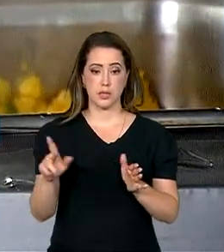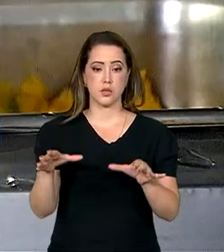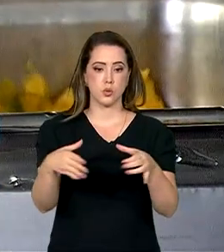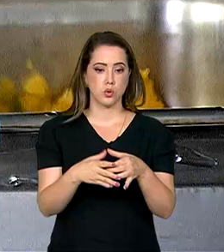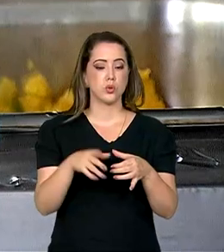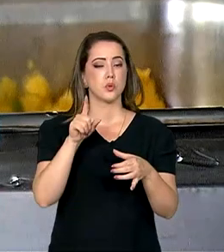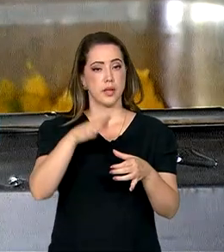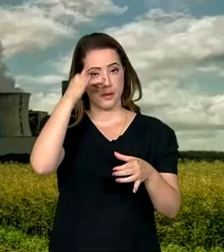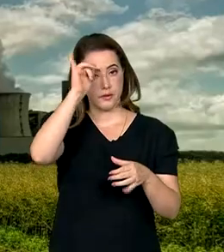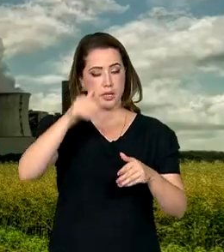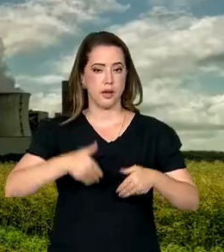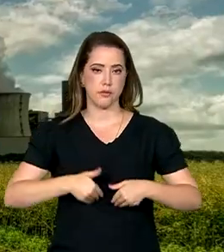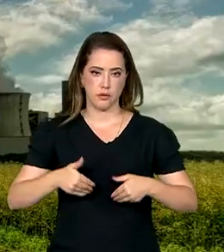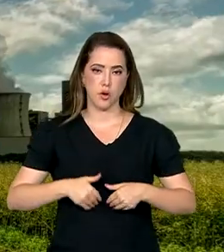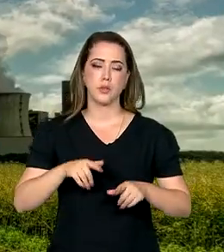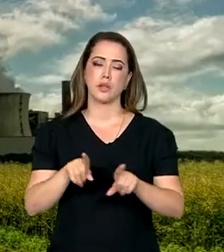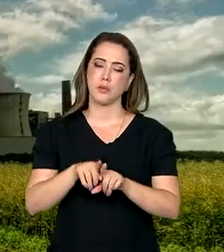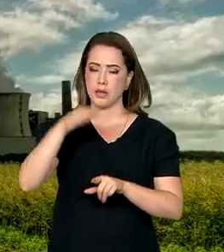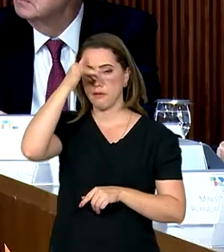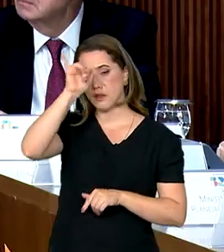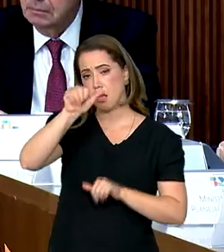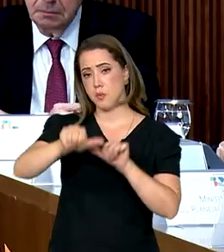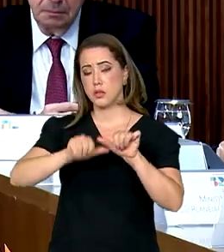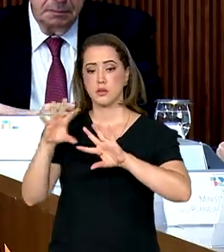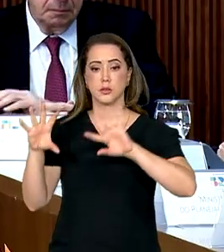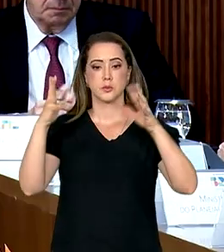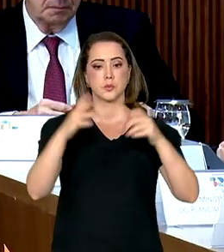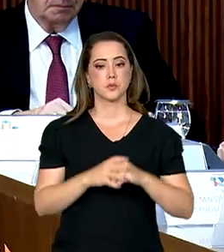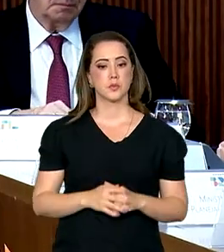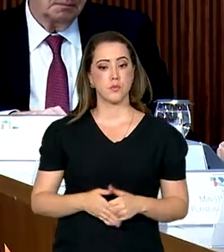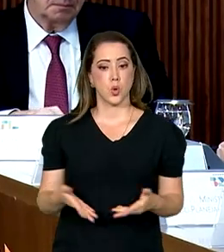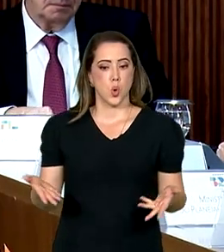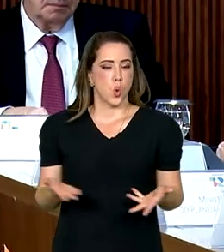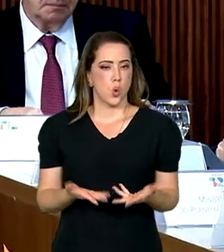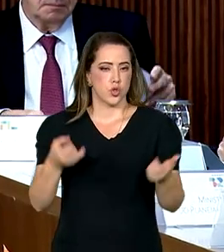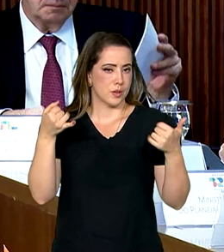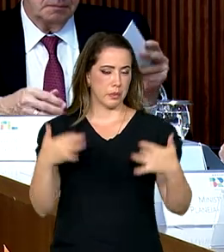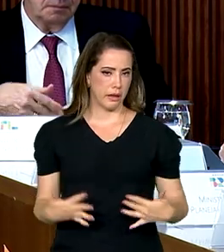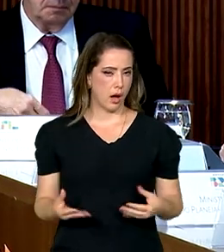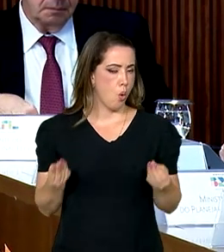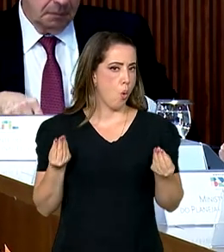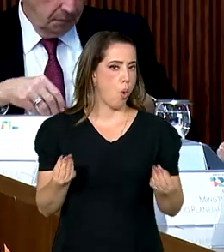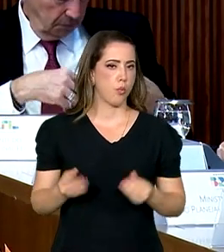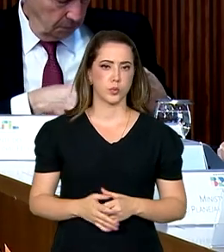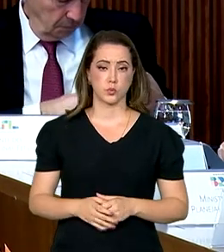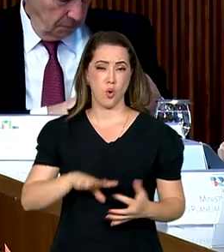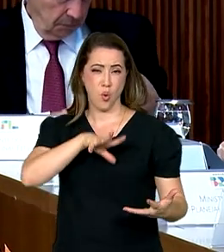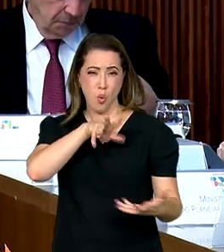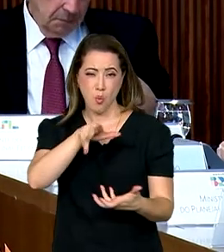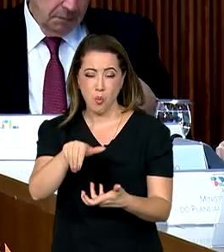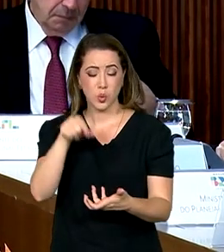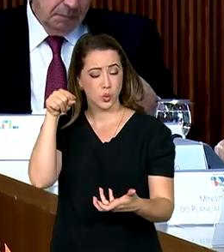será o combate à fome e às mudanças climáticas. Não é mais humanamente explicável um mundo tão